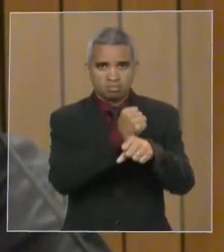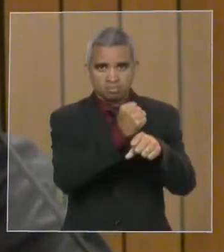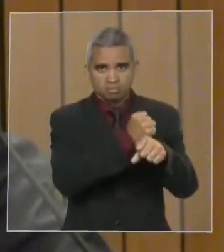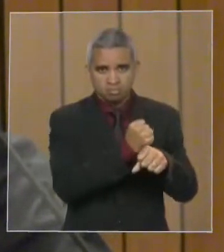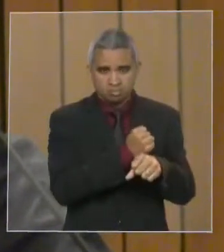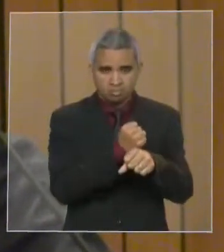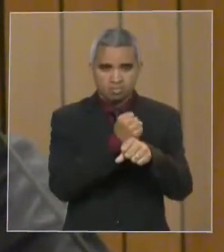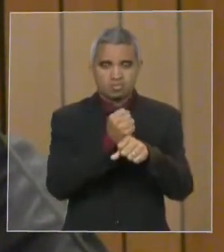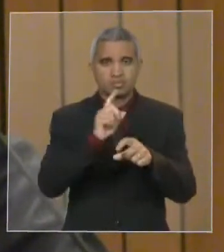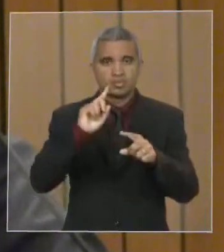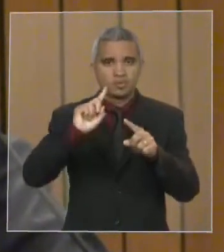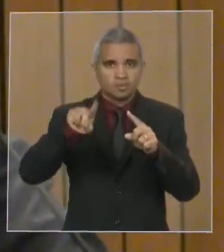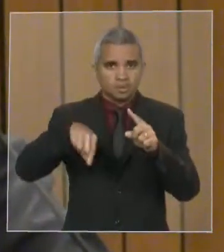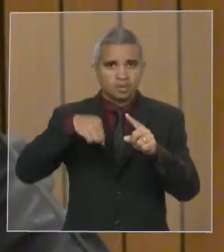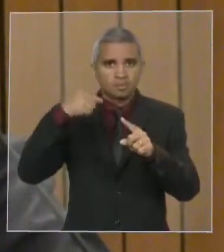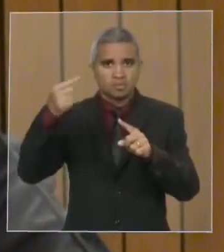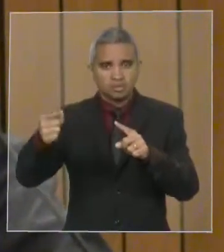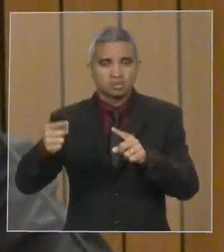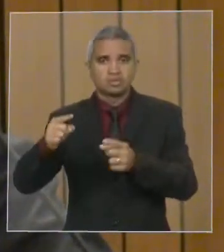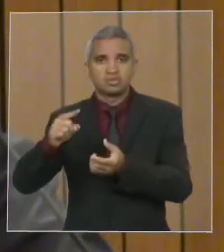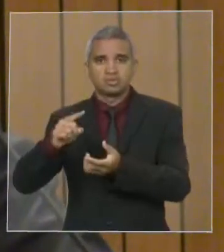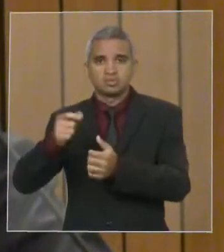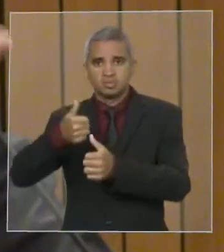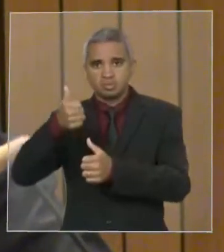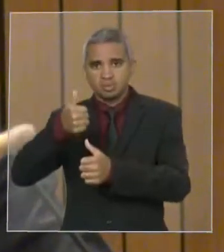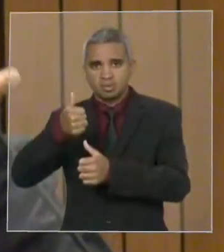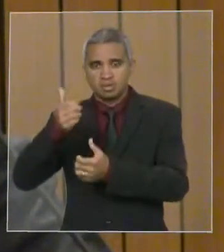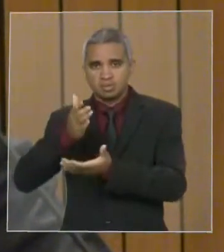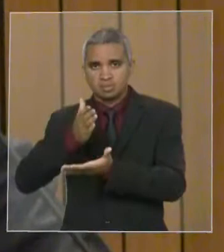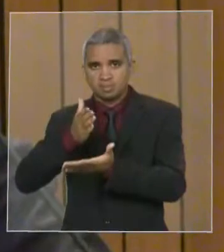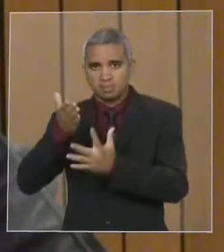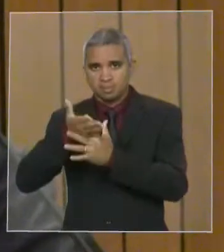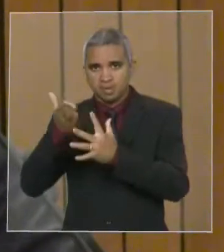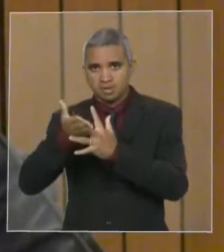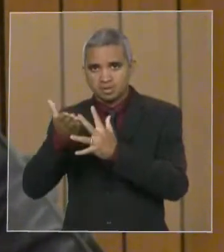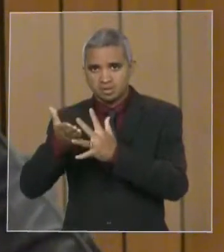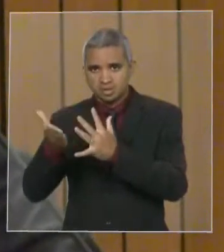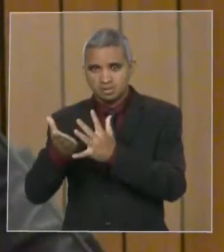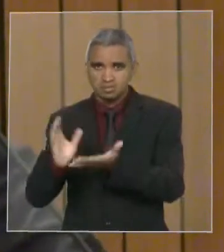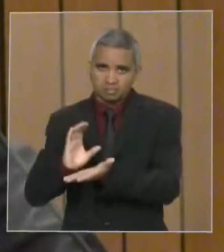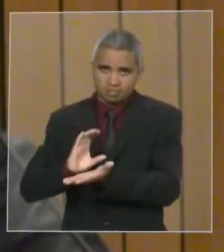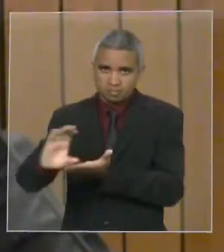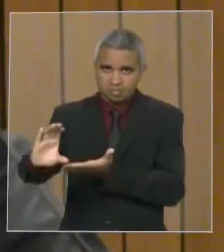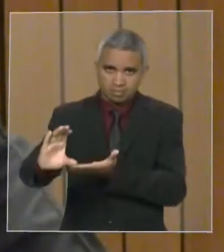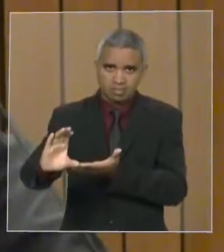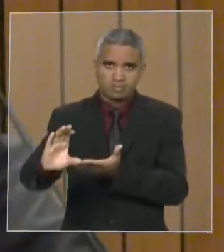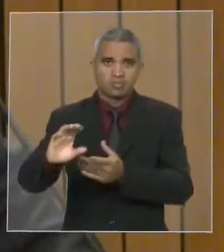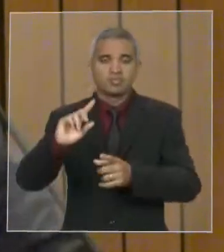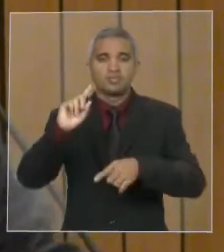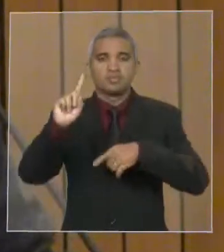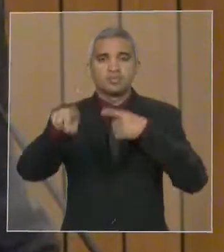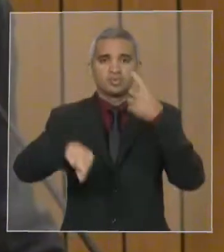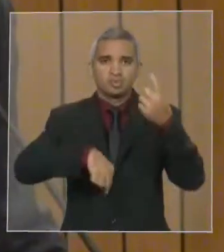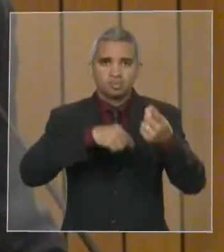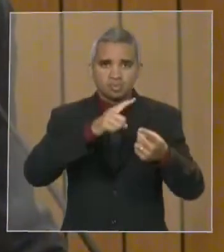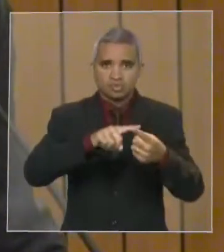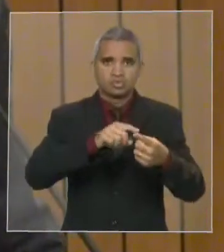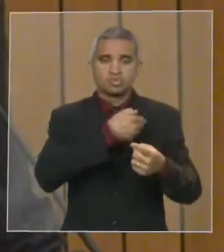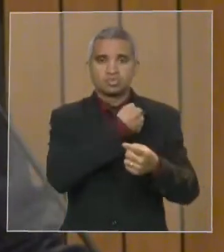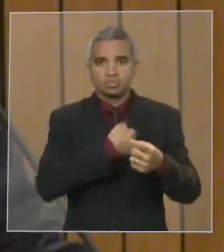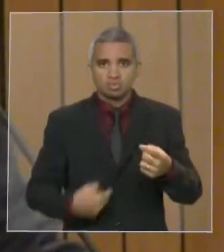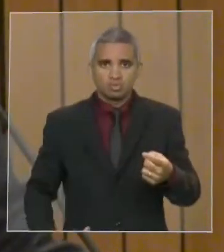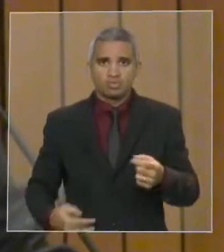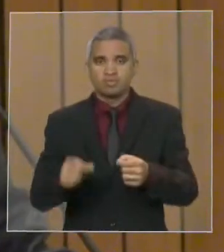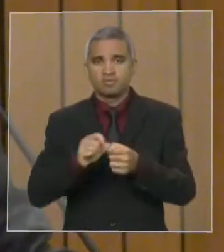fará o pagamento da primeira parcela, posteriormente a isso, o governo municipal vai fazer o edital de licitação e a licitação da